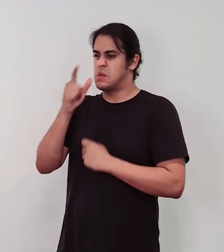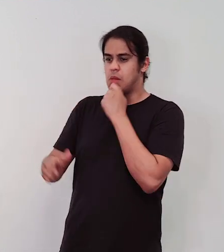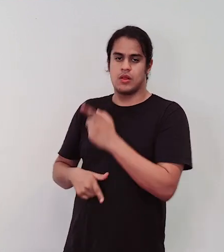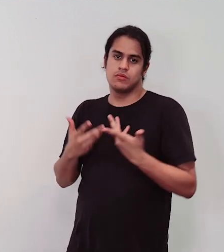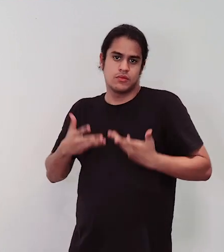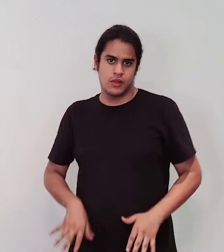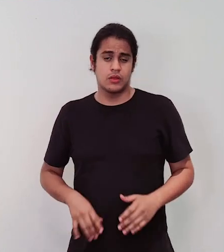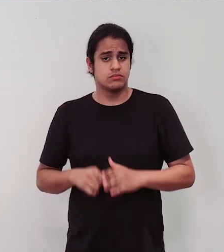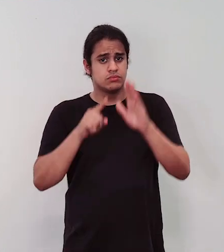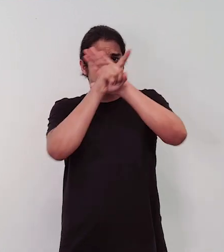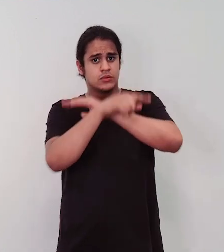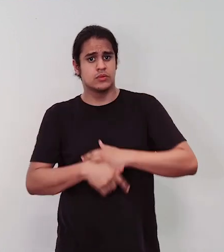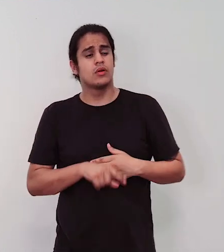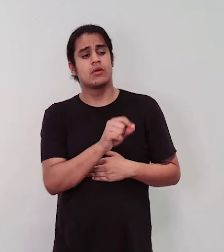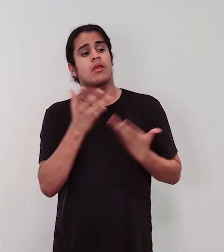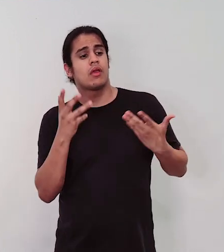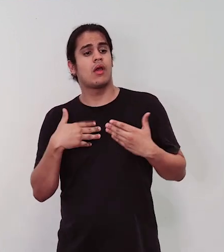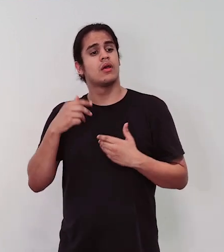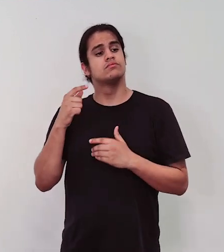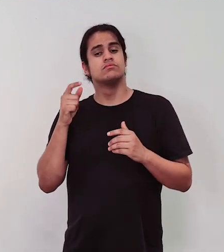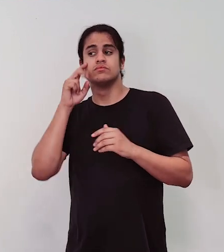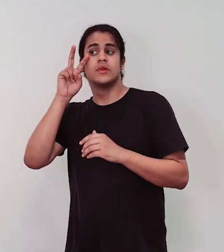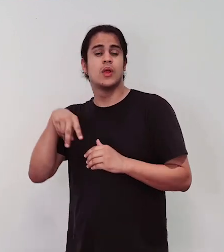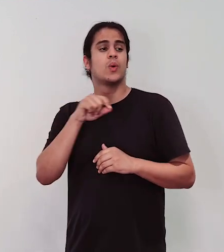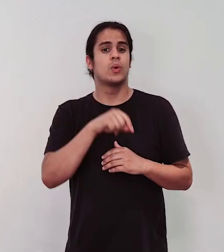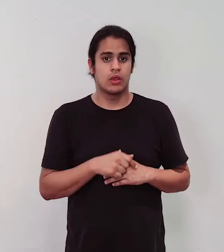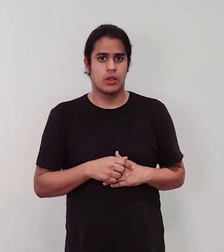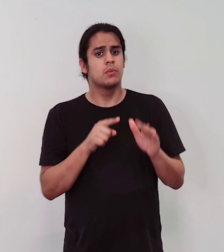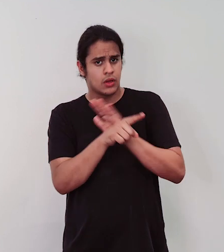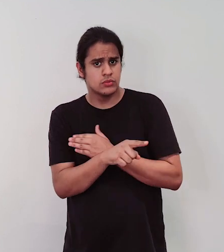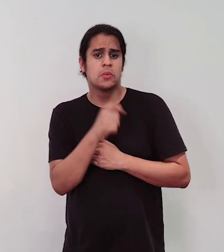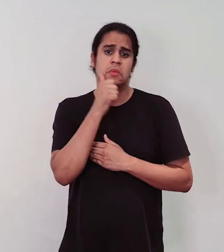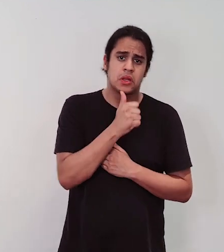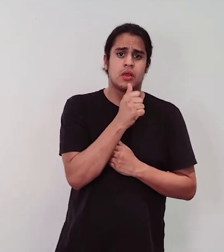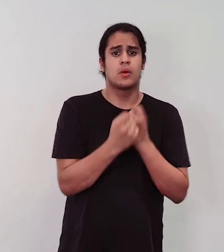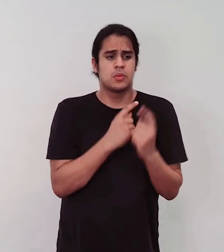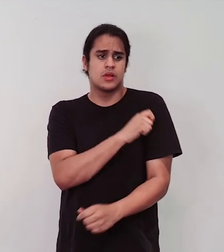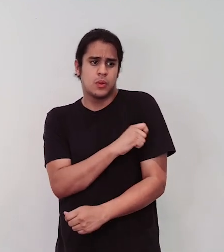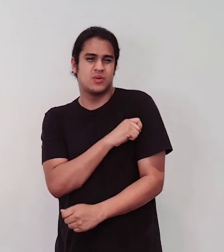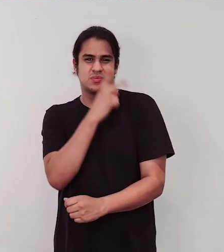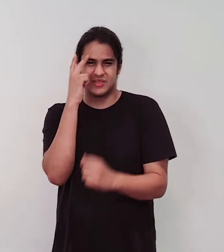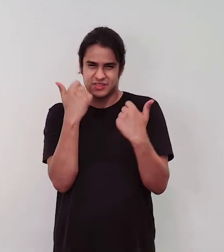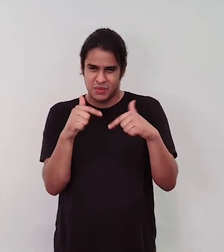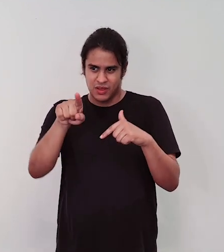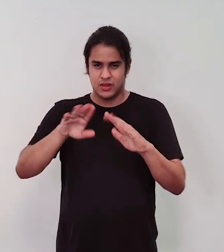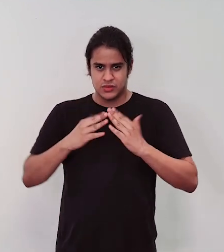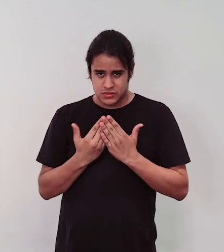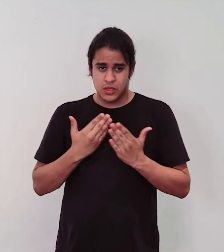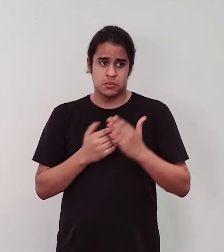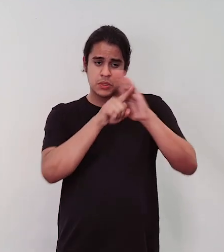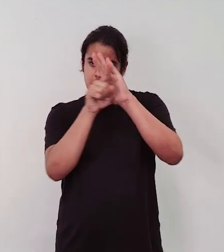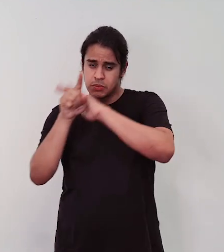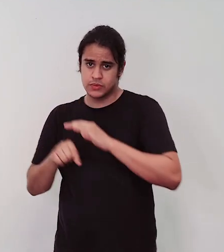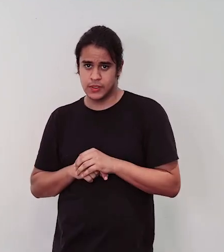de ouvir? A gente entrevistou algumas meninas, mulheres que entravam no banheiro, trabalhadoras da escola. E outra pergunta era o que você já deixou de dizer? Então